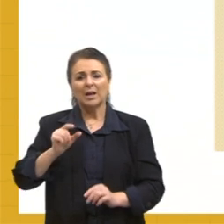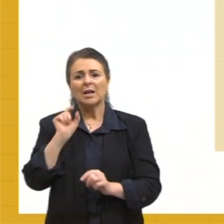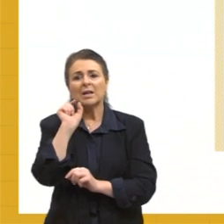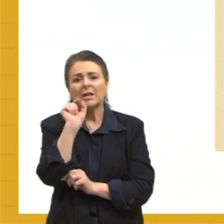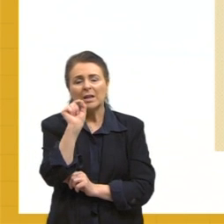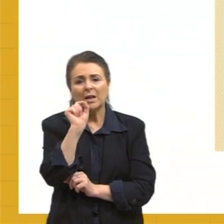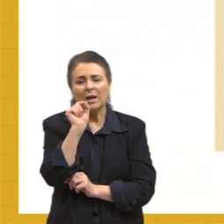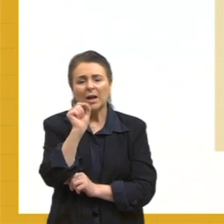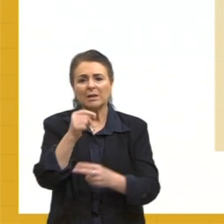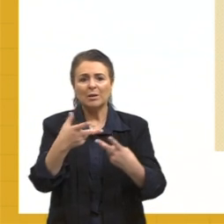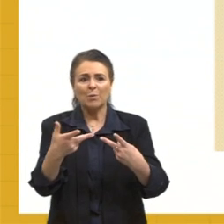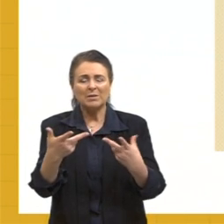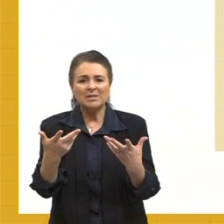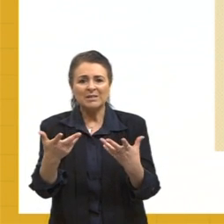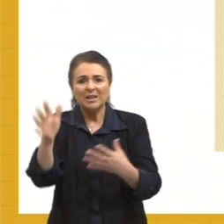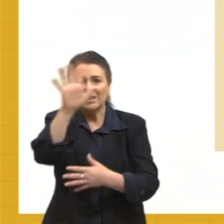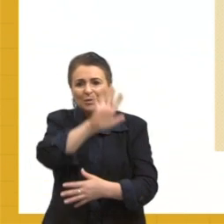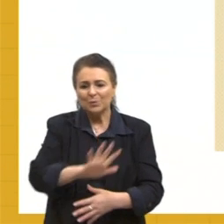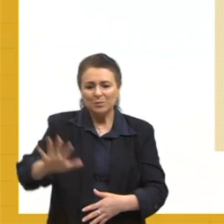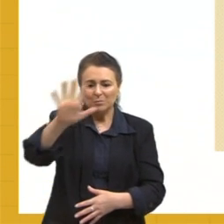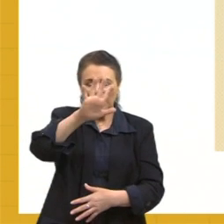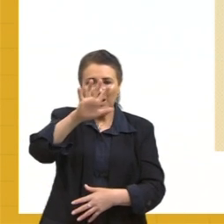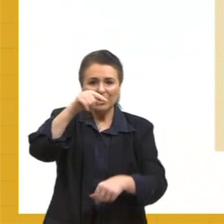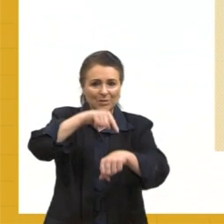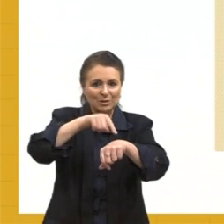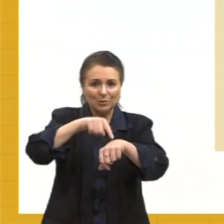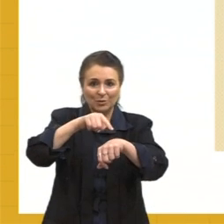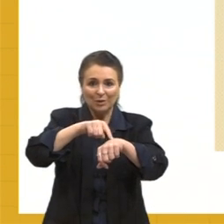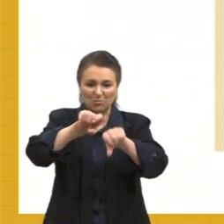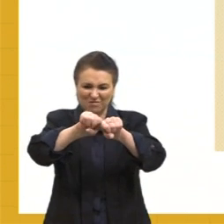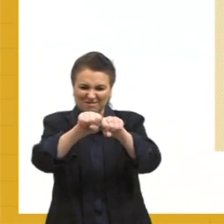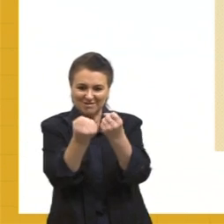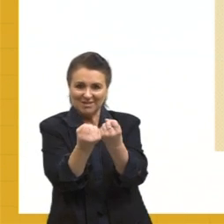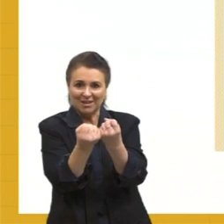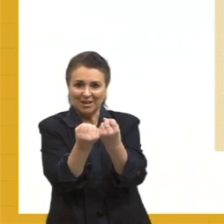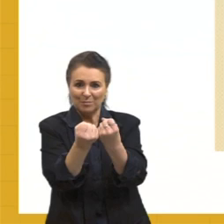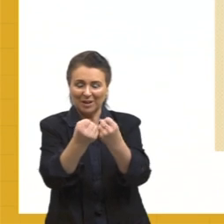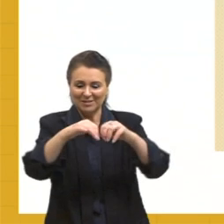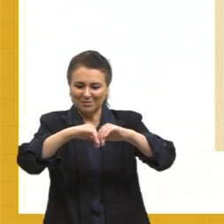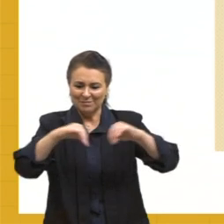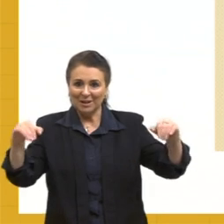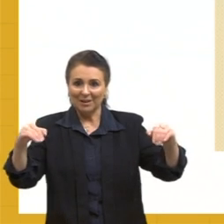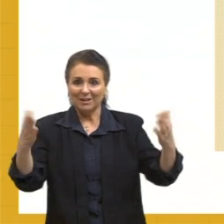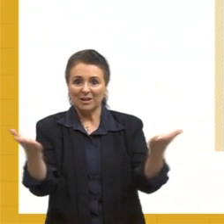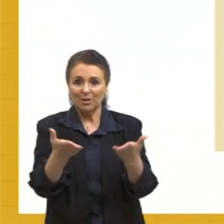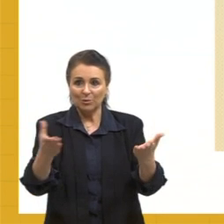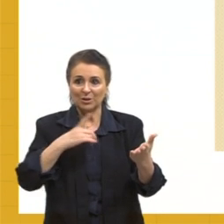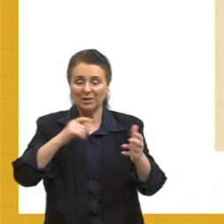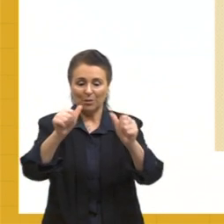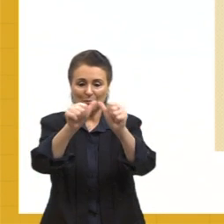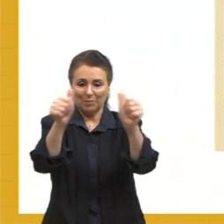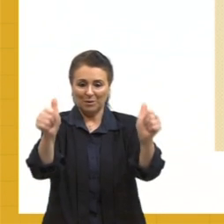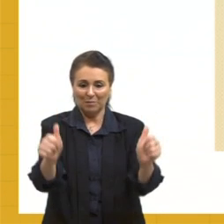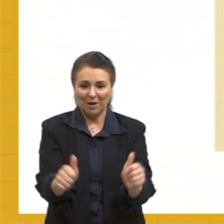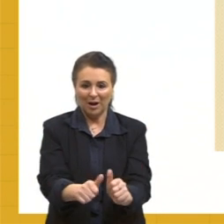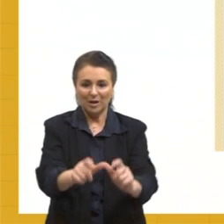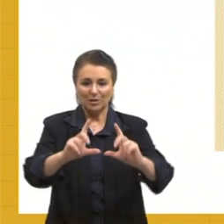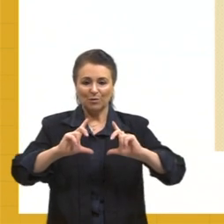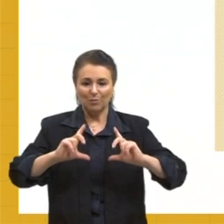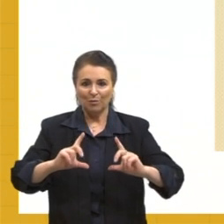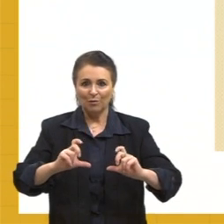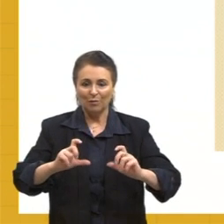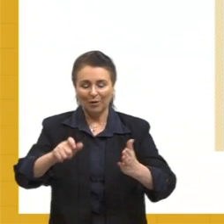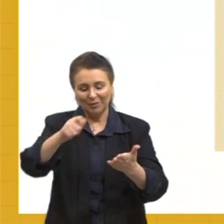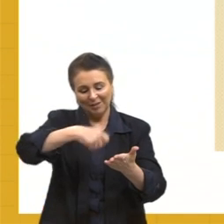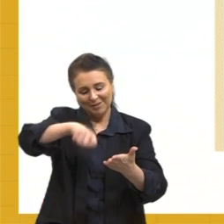Que quebra os limites e espaços temporais dessa obra, né? Esteve presente. E aqui temos uma imagem, né? Com várias fotos e assinatura